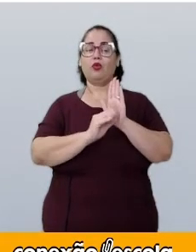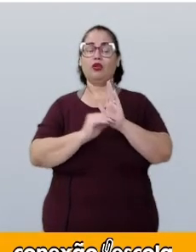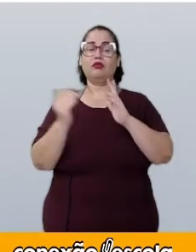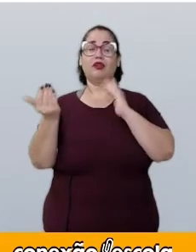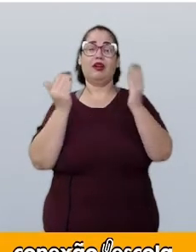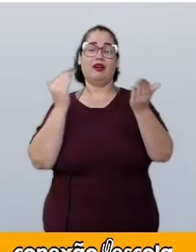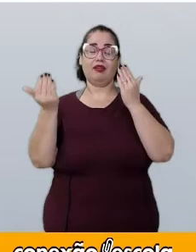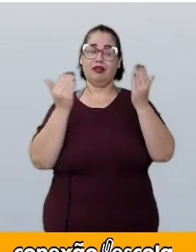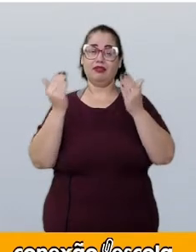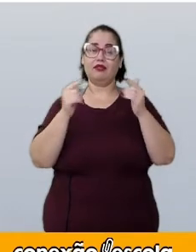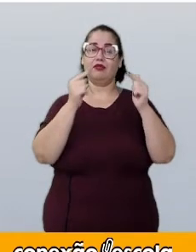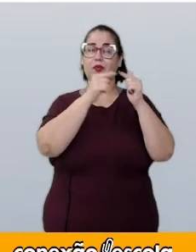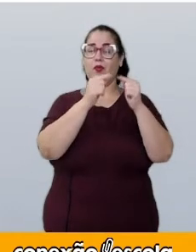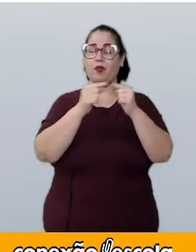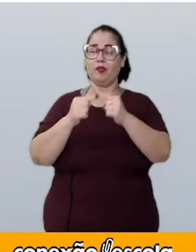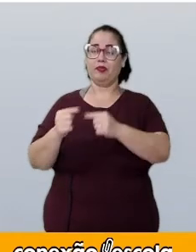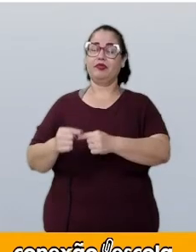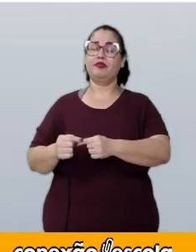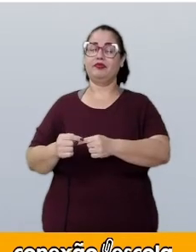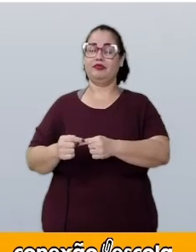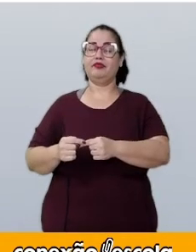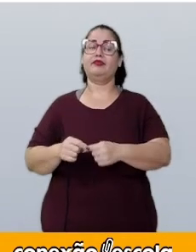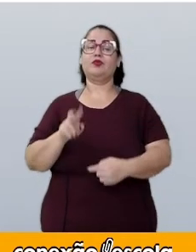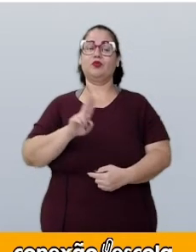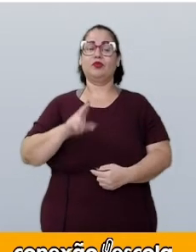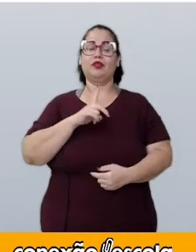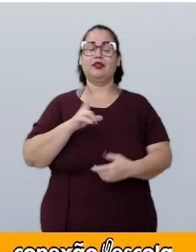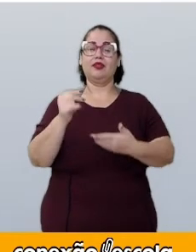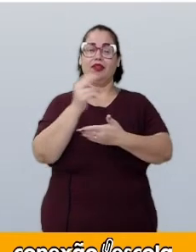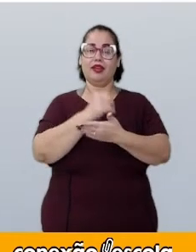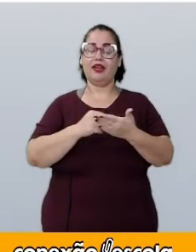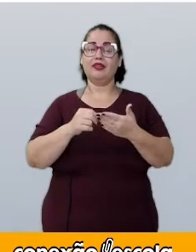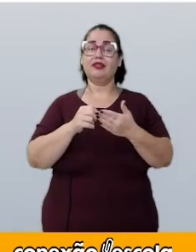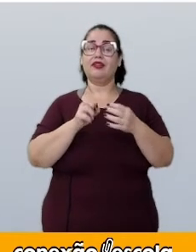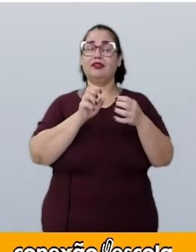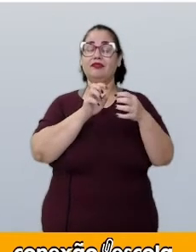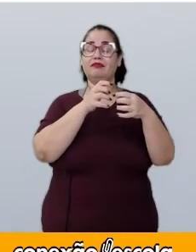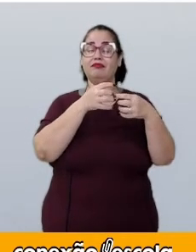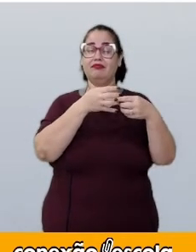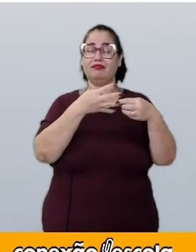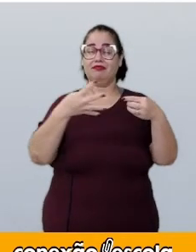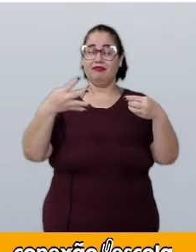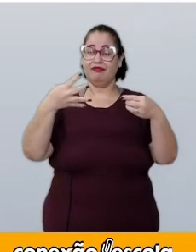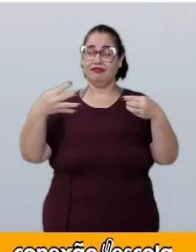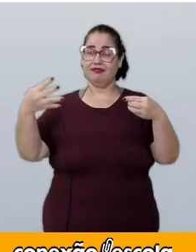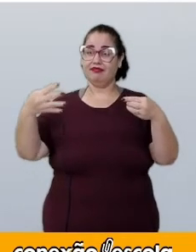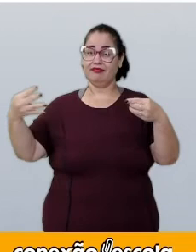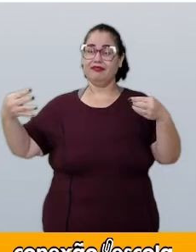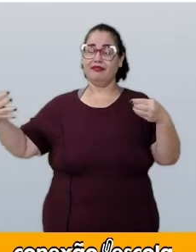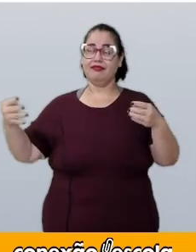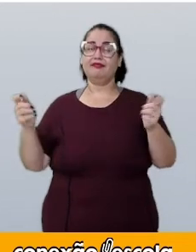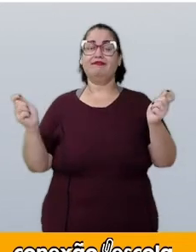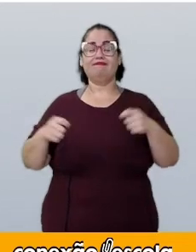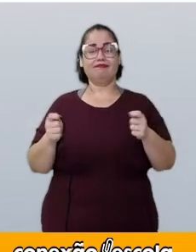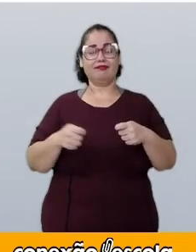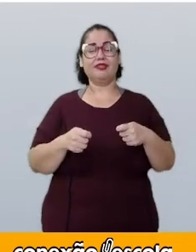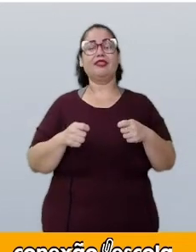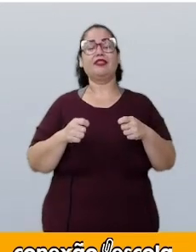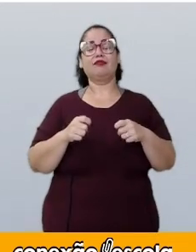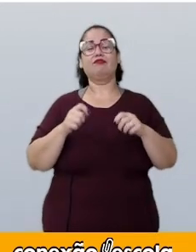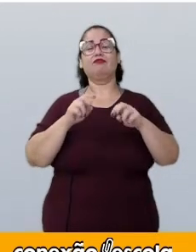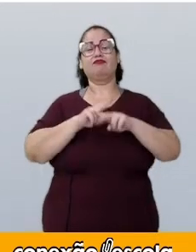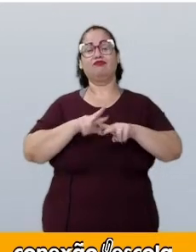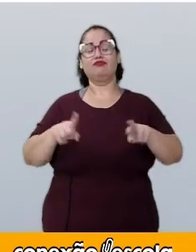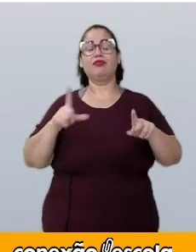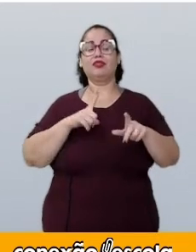análise combinatória. Através de desenhos de diagramas, mostrando as possíveis maneiras de